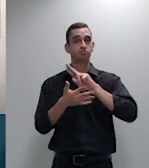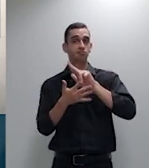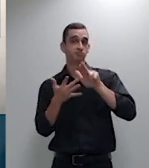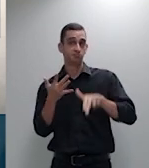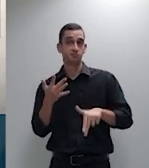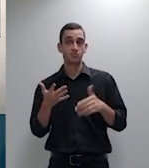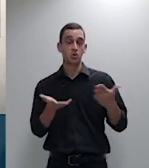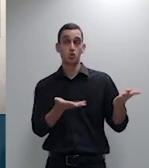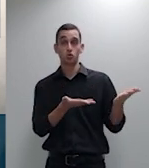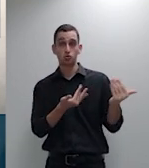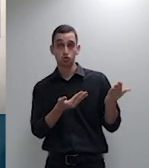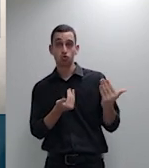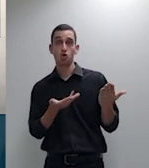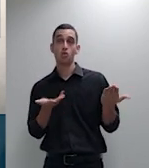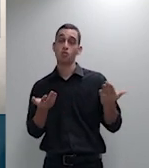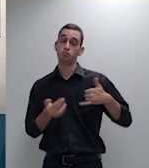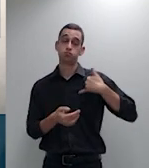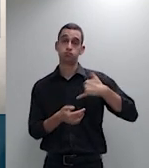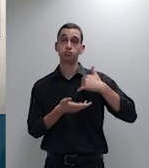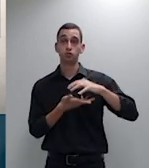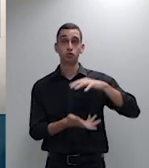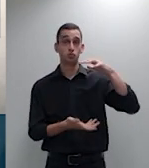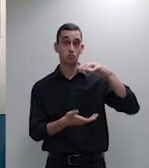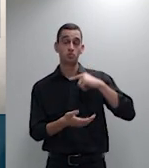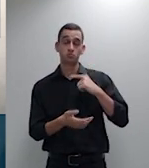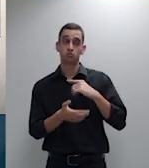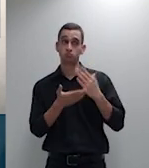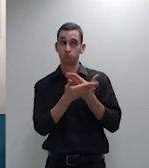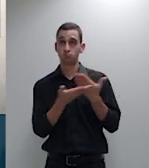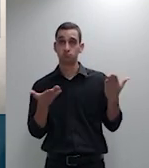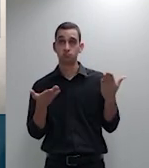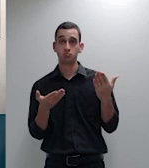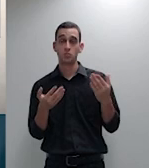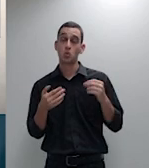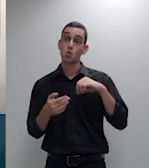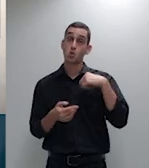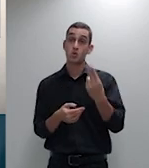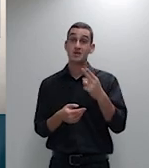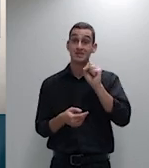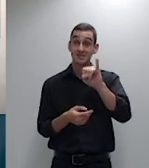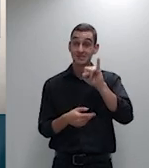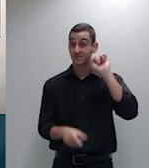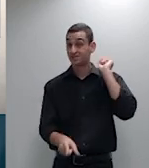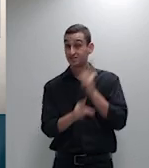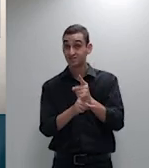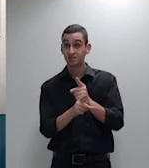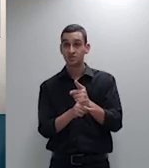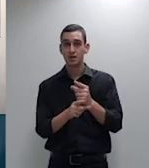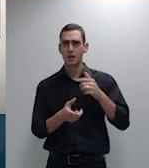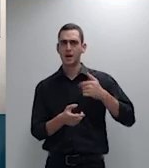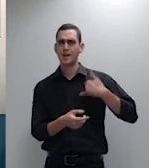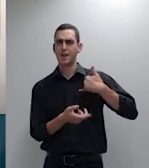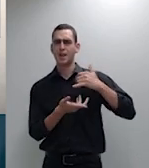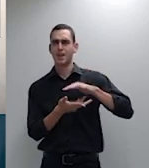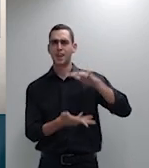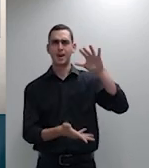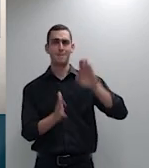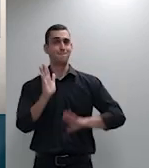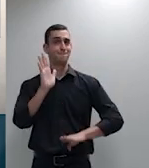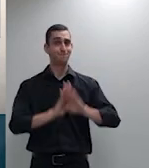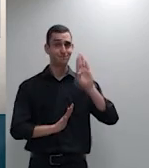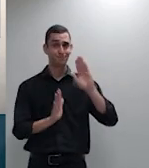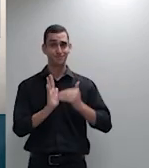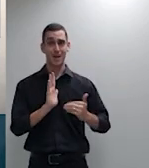por sua vez se reconhecendo a abusividade do aumento para não haver desequilíbrio contratual ou seja